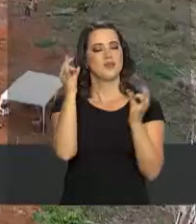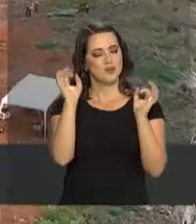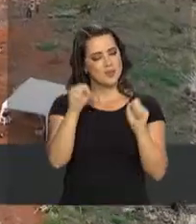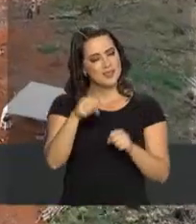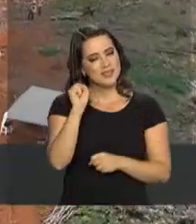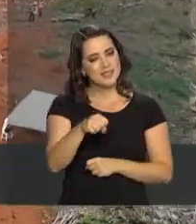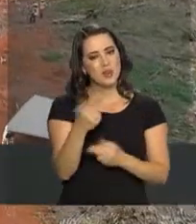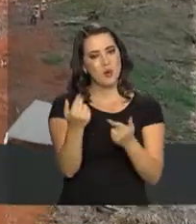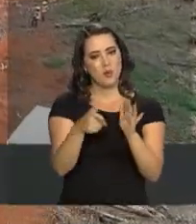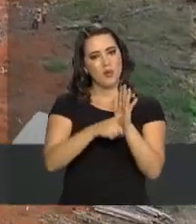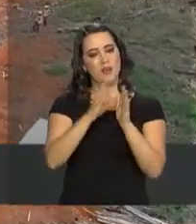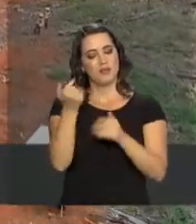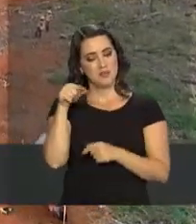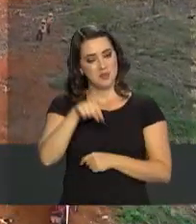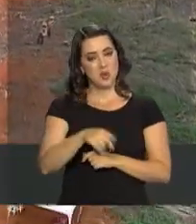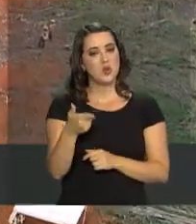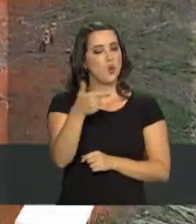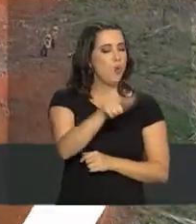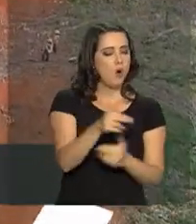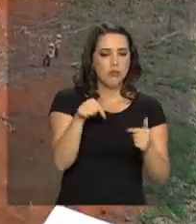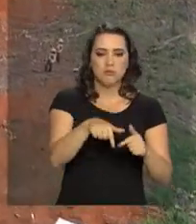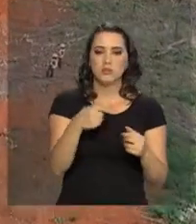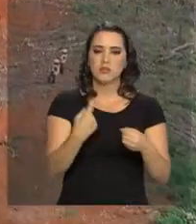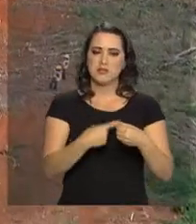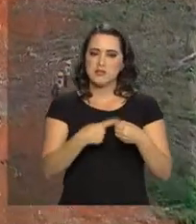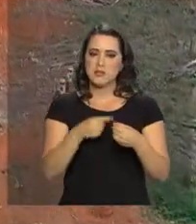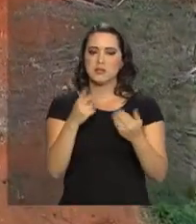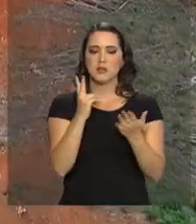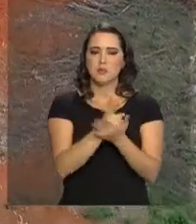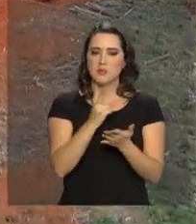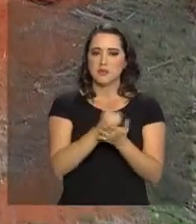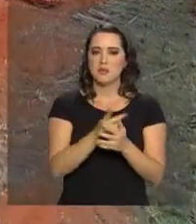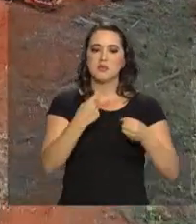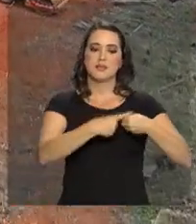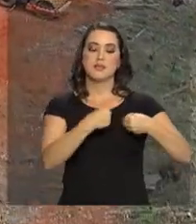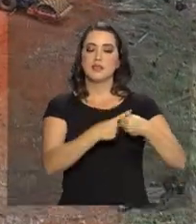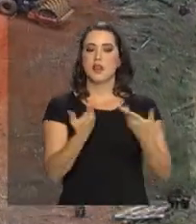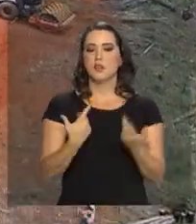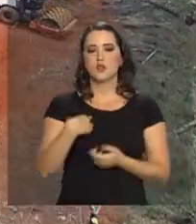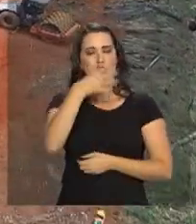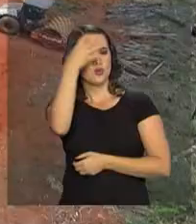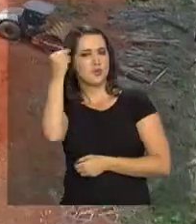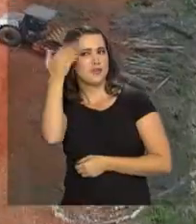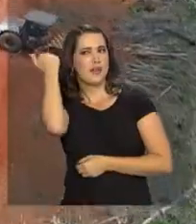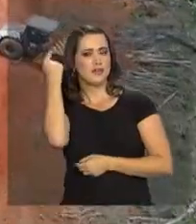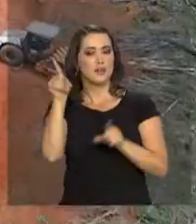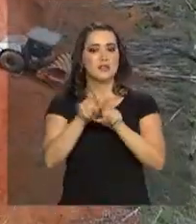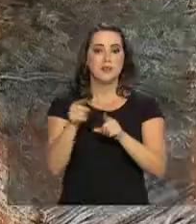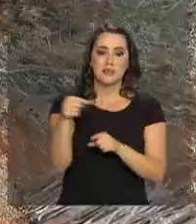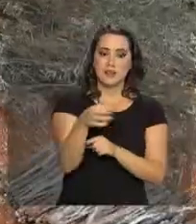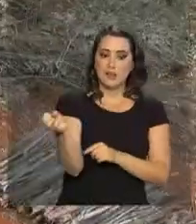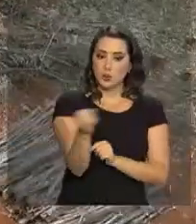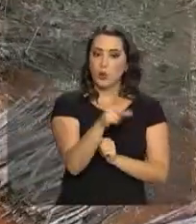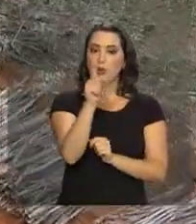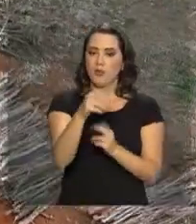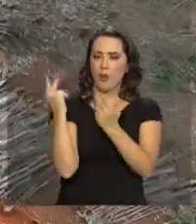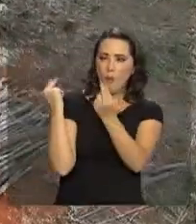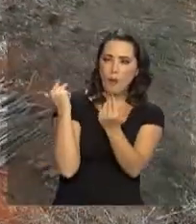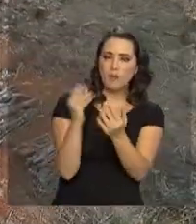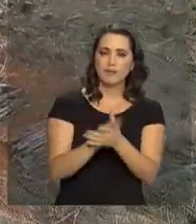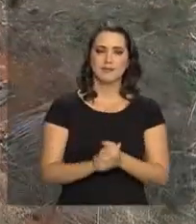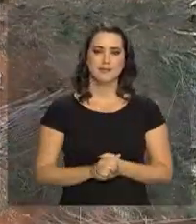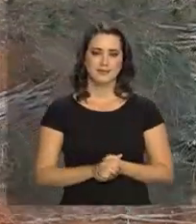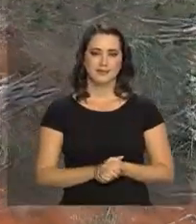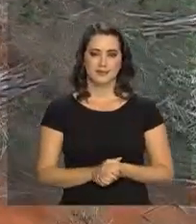Igual eu cuidava lá no Bento, eu vou cuidar a mesma coisa aqui, que é o mesmo Bento para mim. A gente não esquece o véio, mas aqui para nós é o nosso